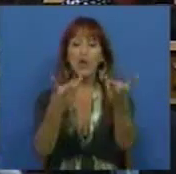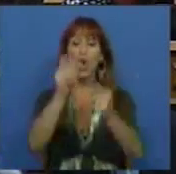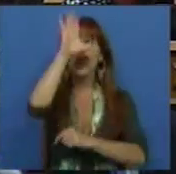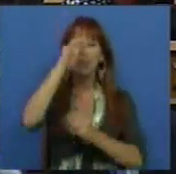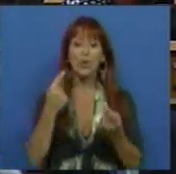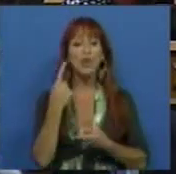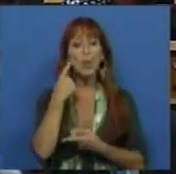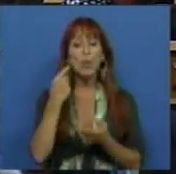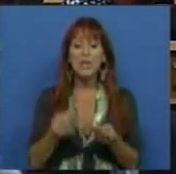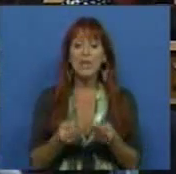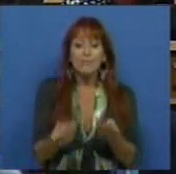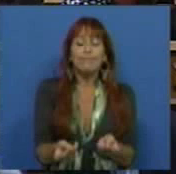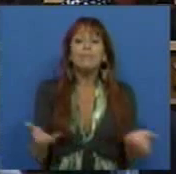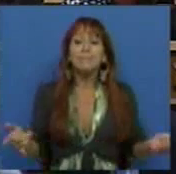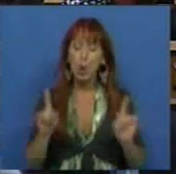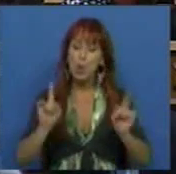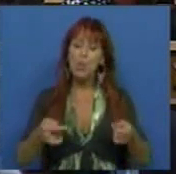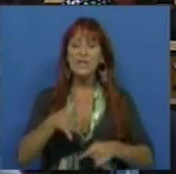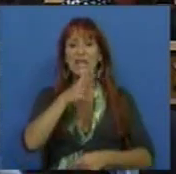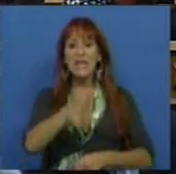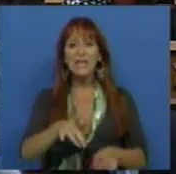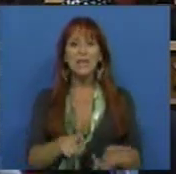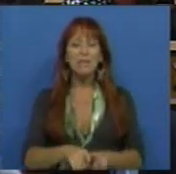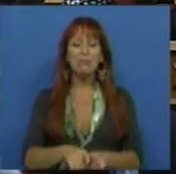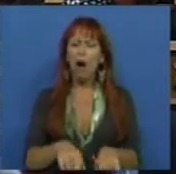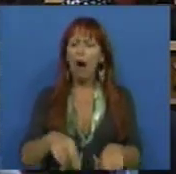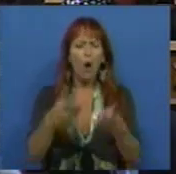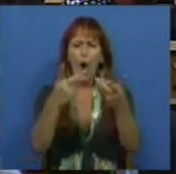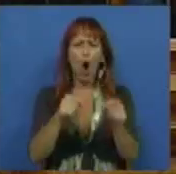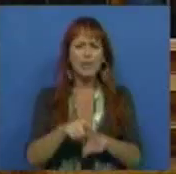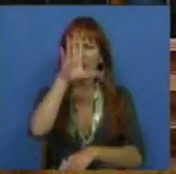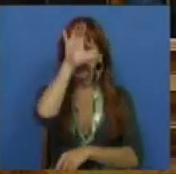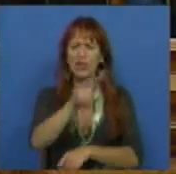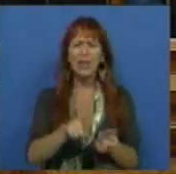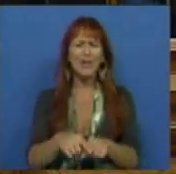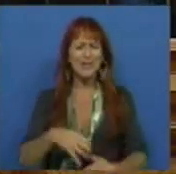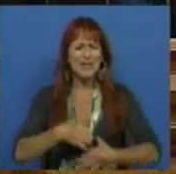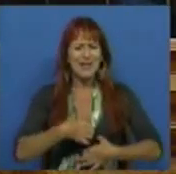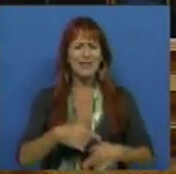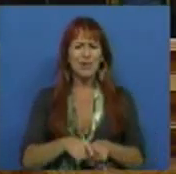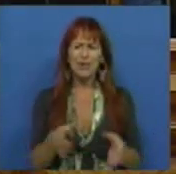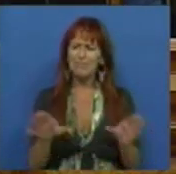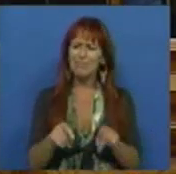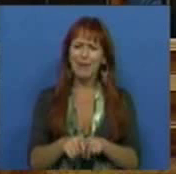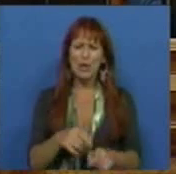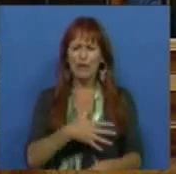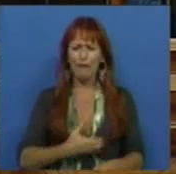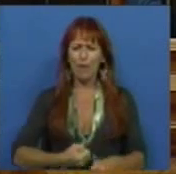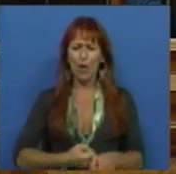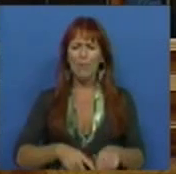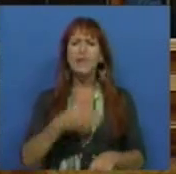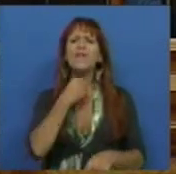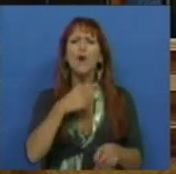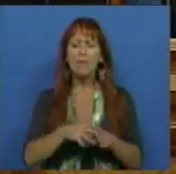de Estado foram conhecidas, começou por dizer que este Orçamento de Estado significava mais fome e